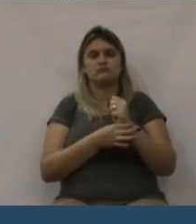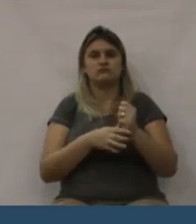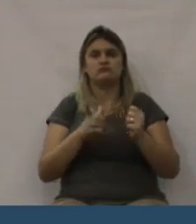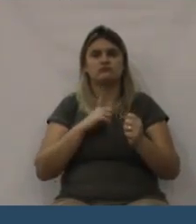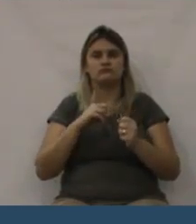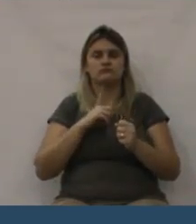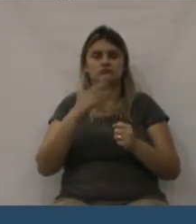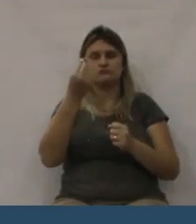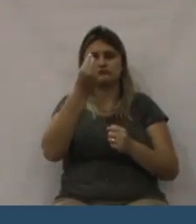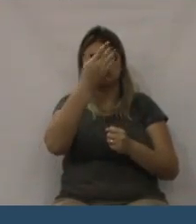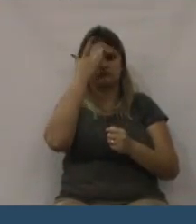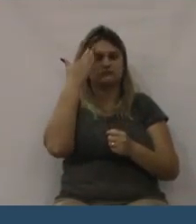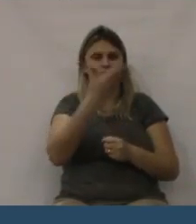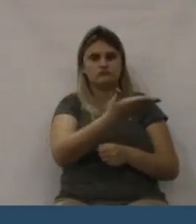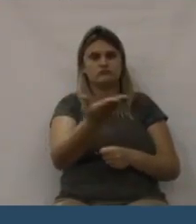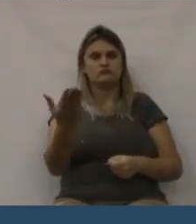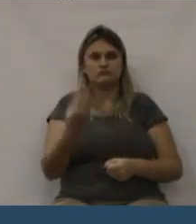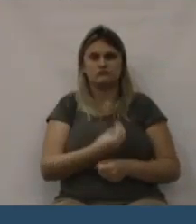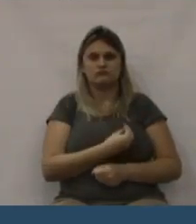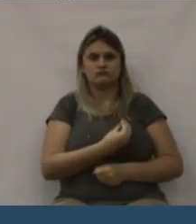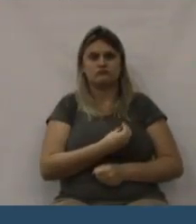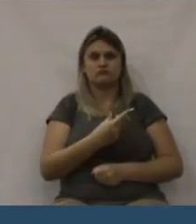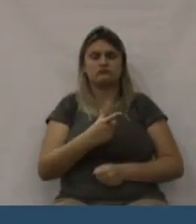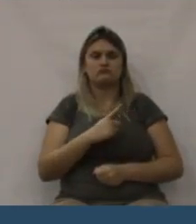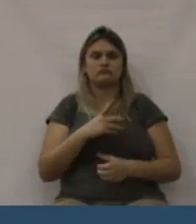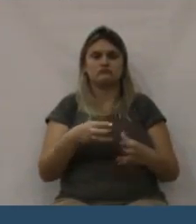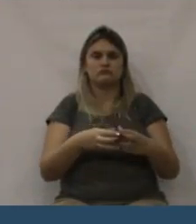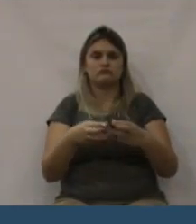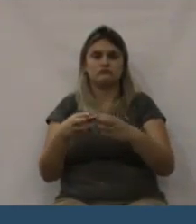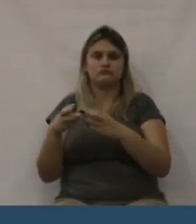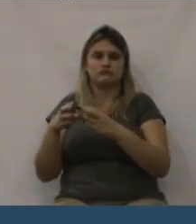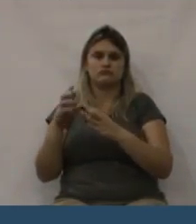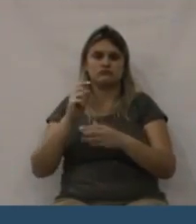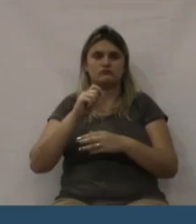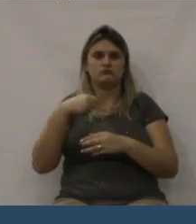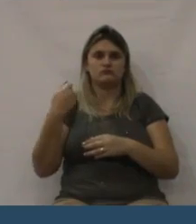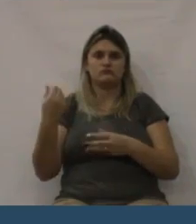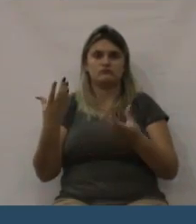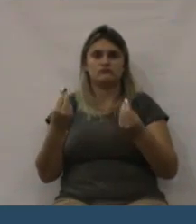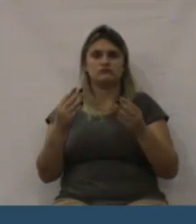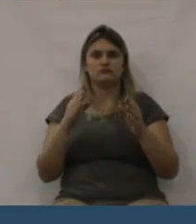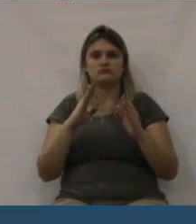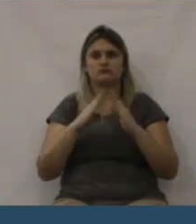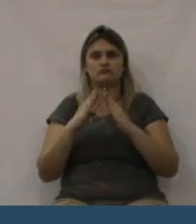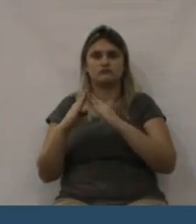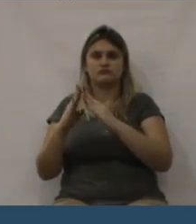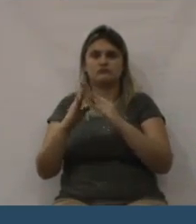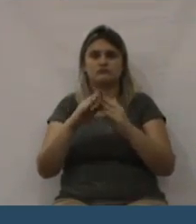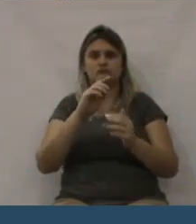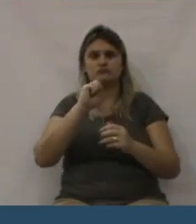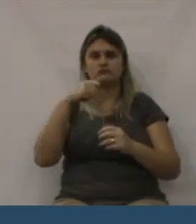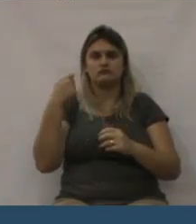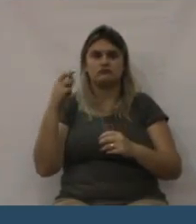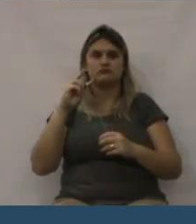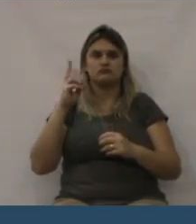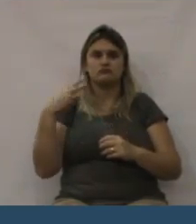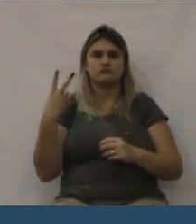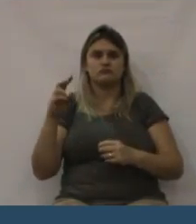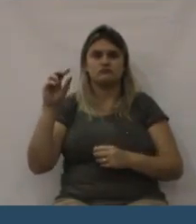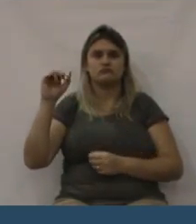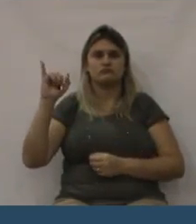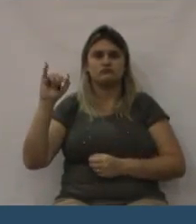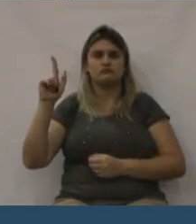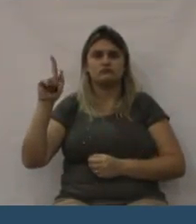devido aos vários assaltos e ao aumento da violência em nossas cidades, saíram para as ruas,